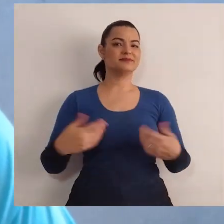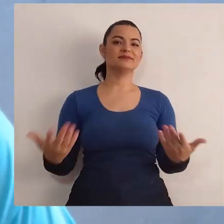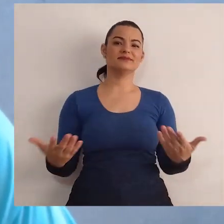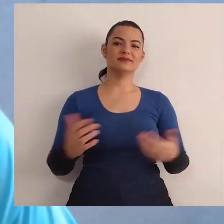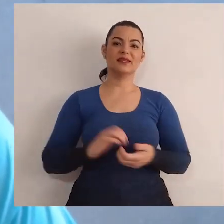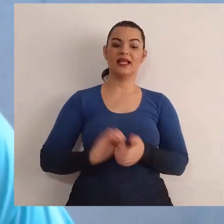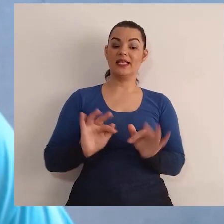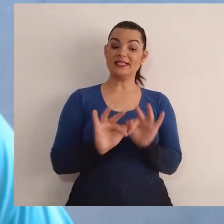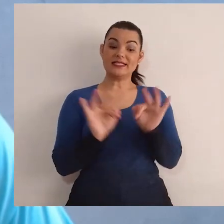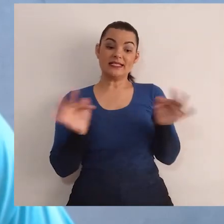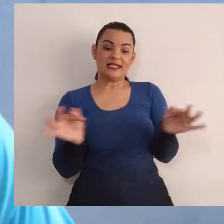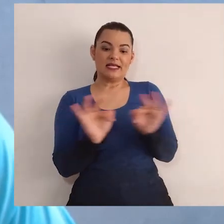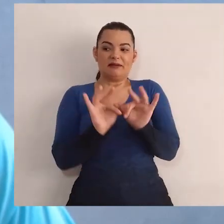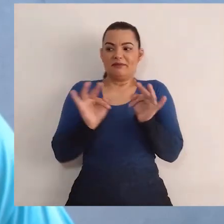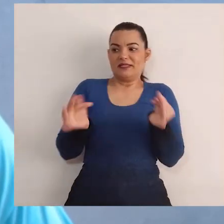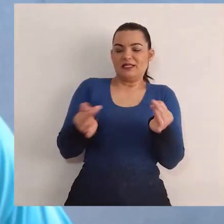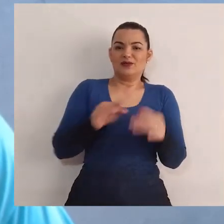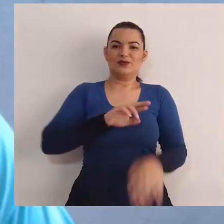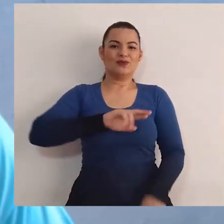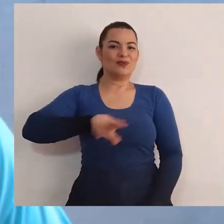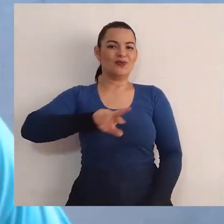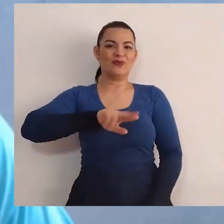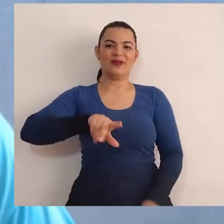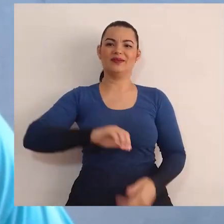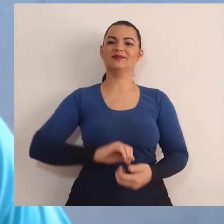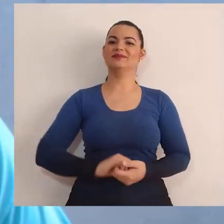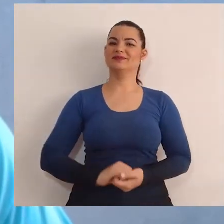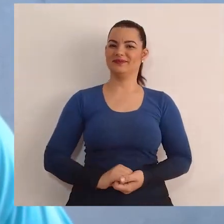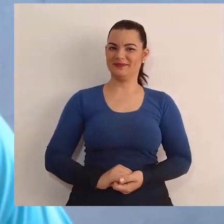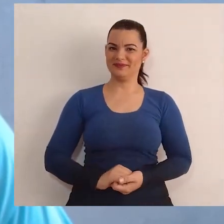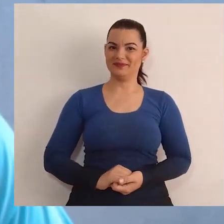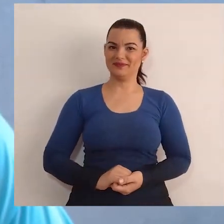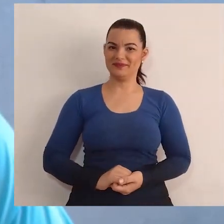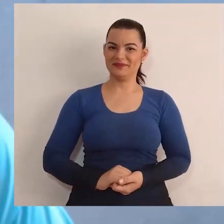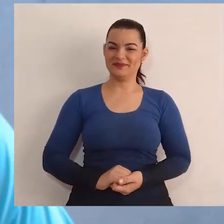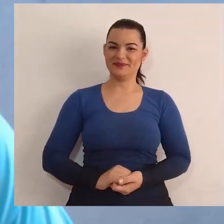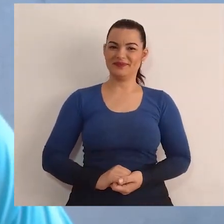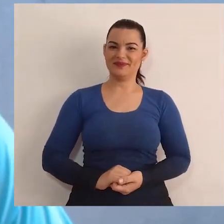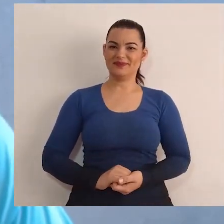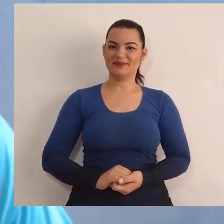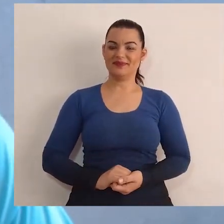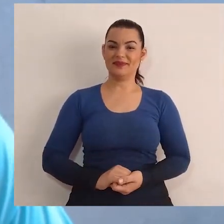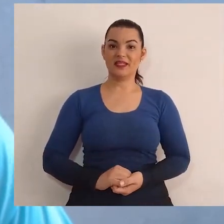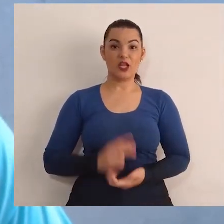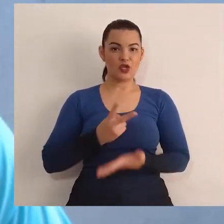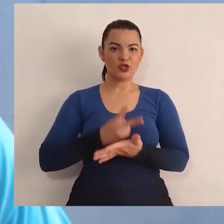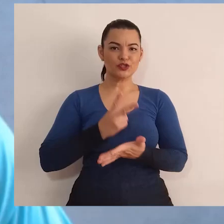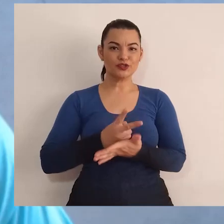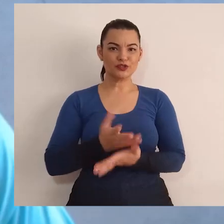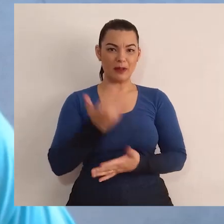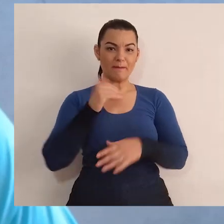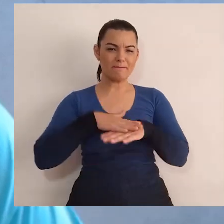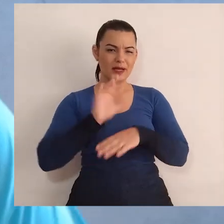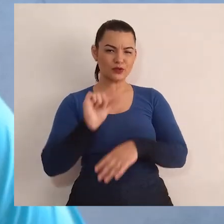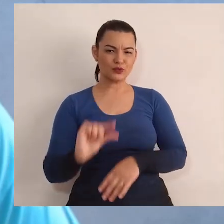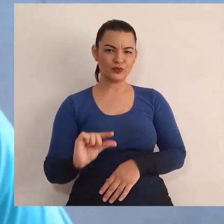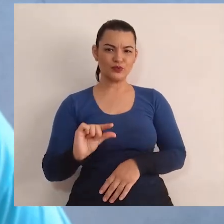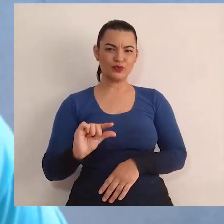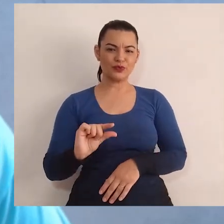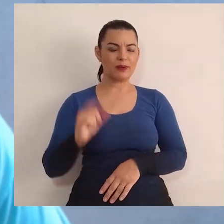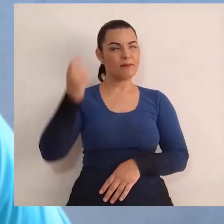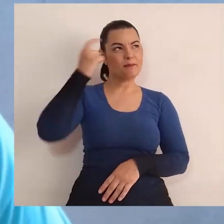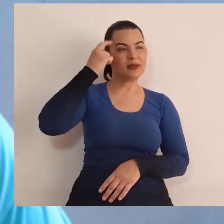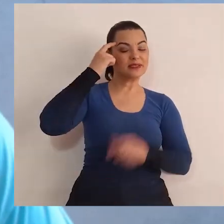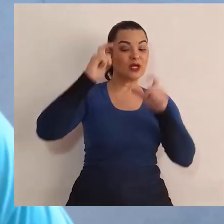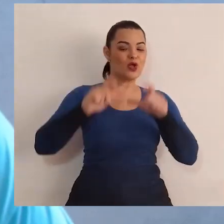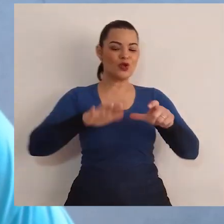pensarmos. não é tão simples assim. Acabei de te falar, tá bom? Vamos